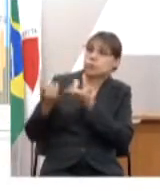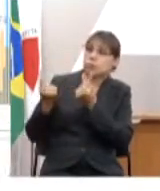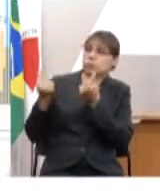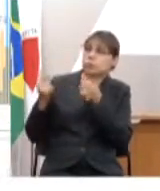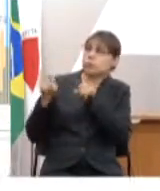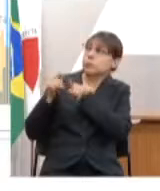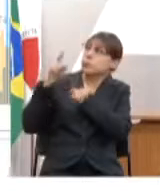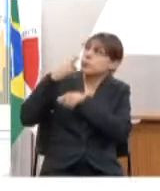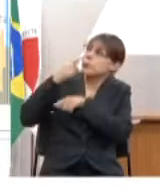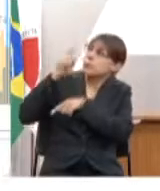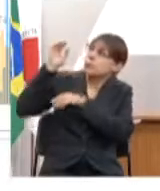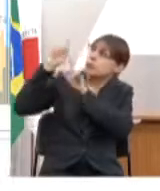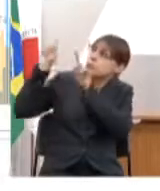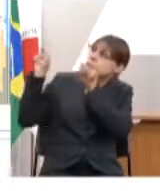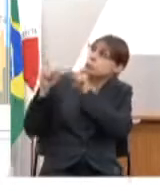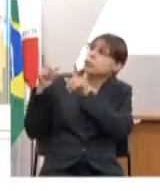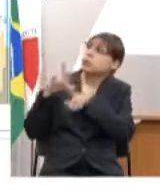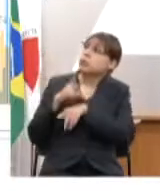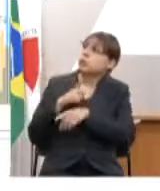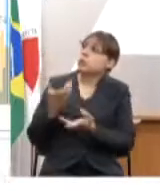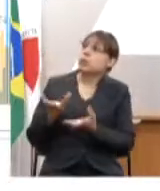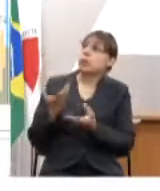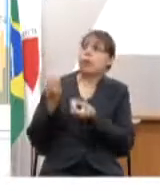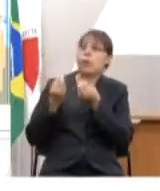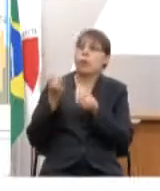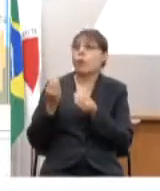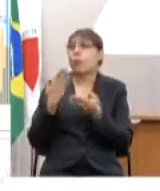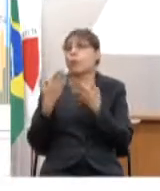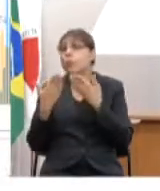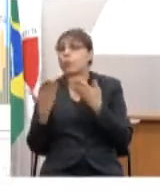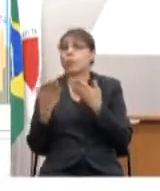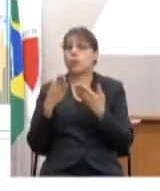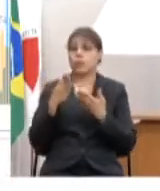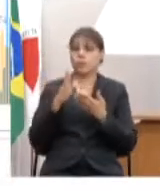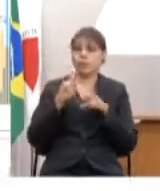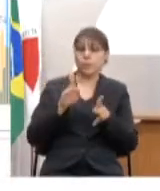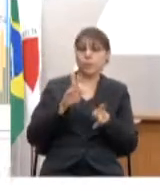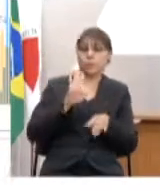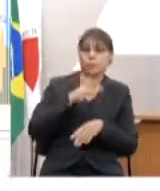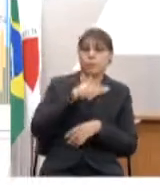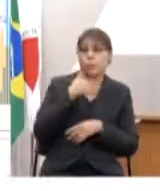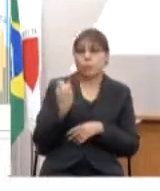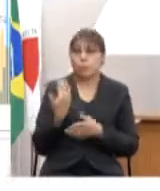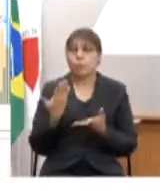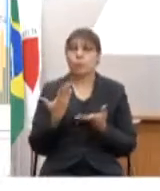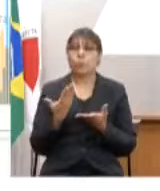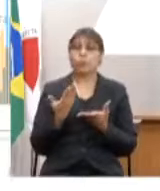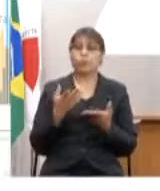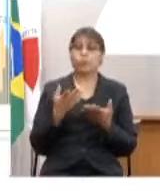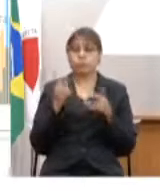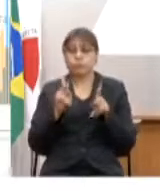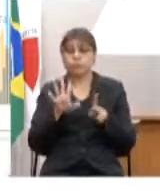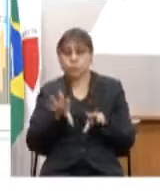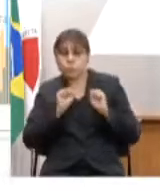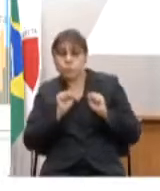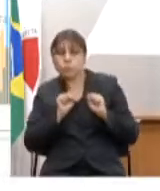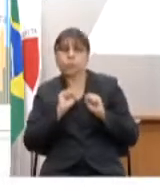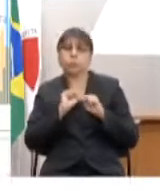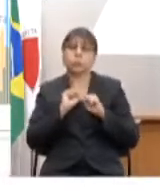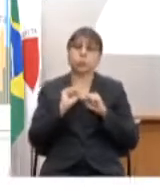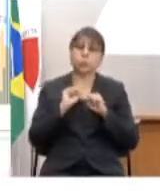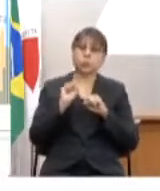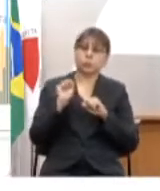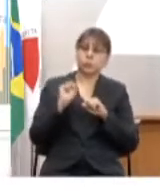indicadores que tem relação com casos com óbitos e que nos dá uma visão muito clara de qual a